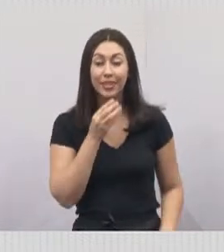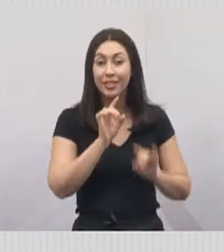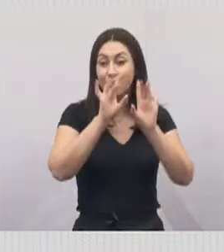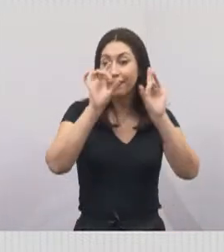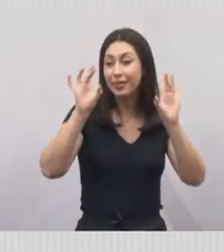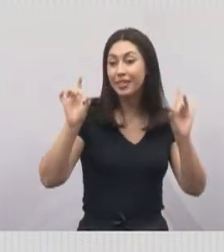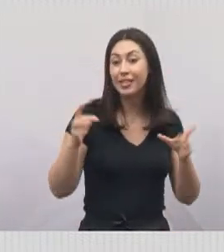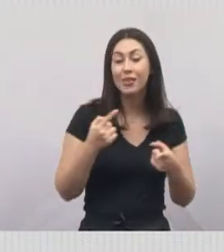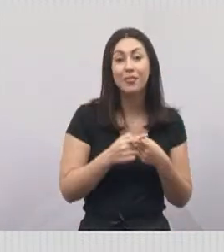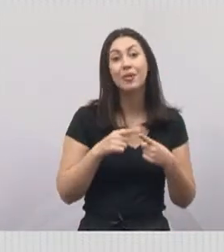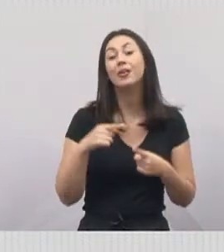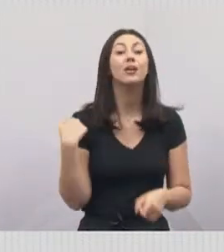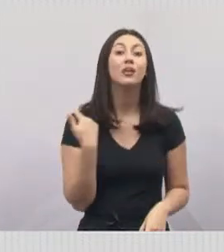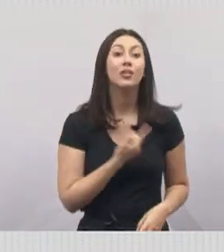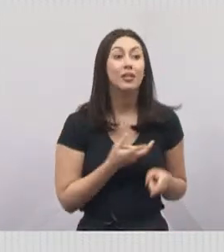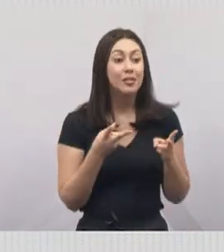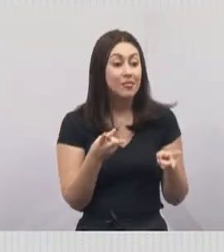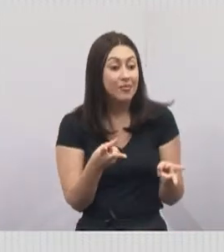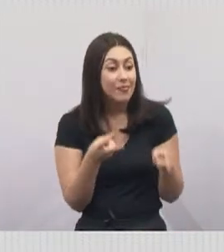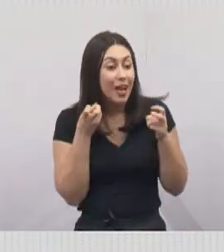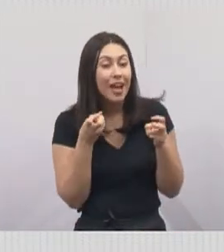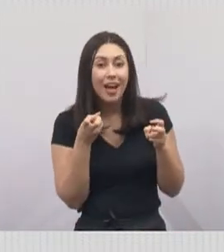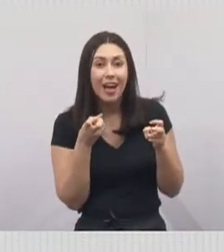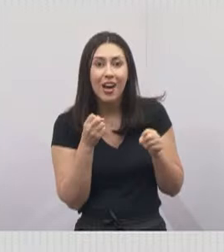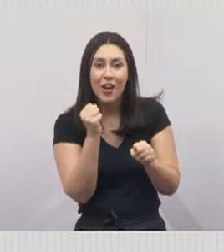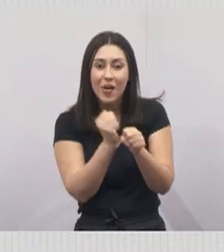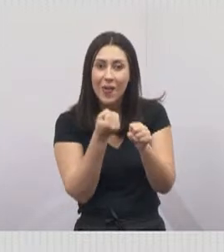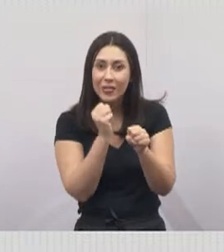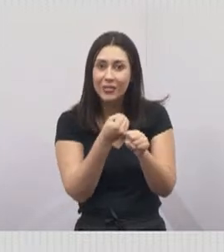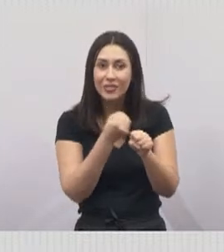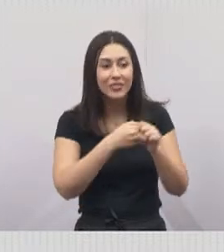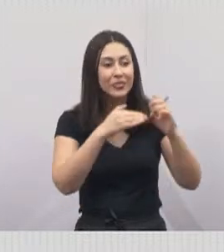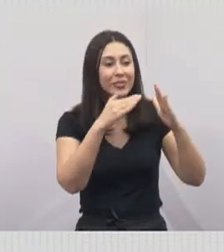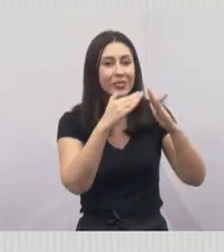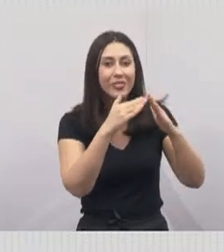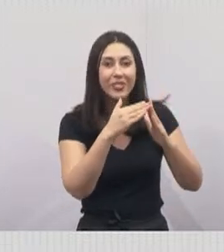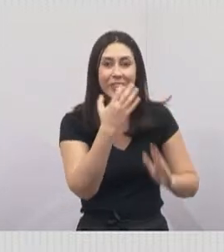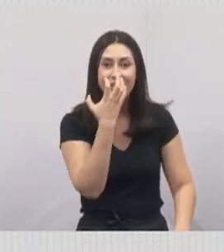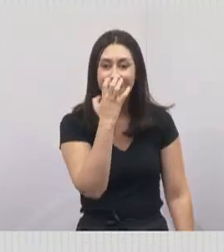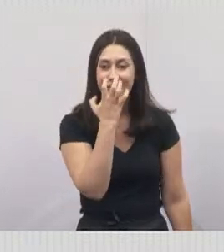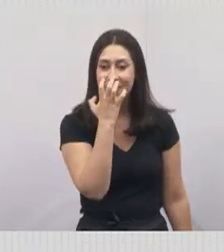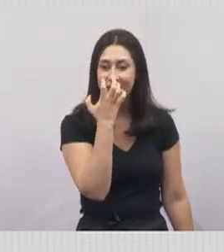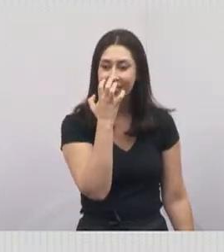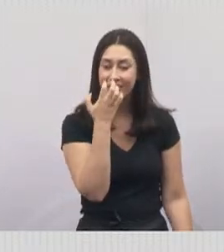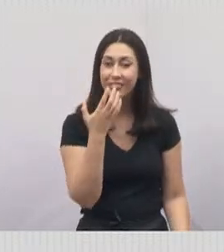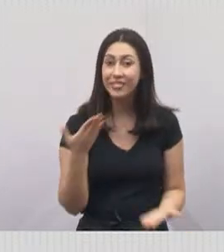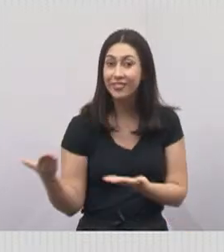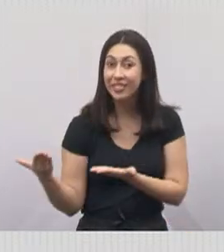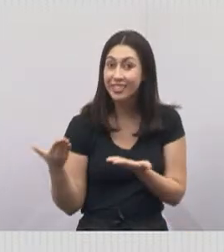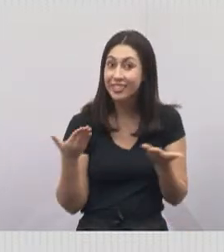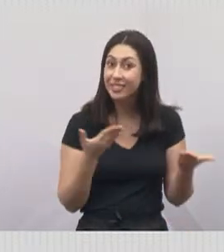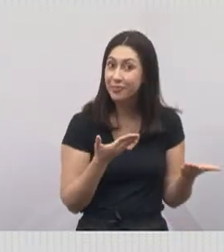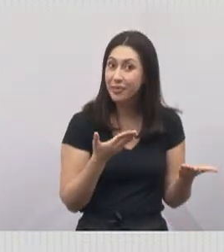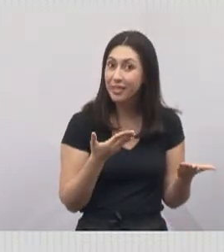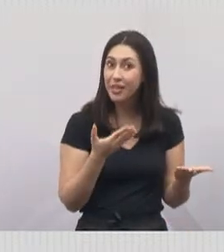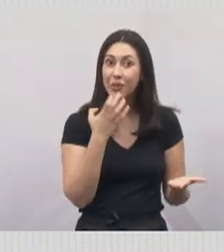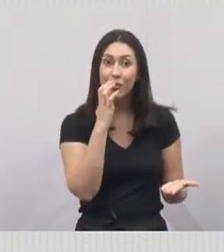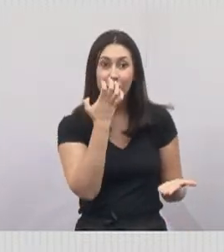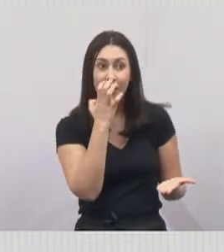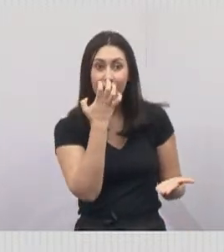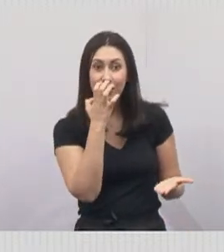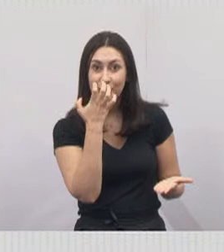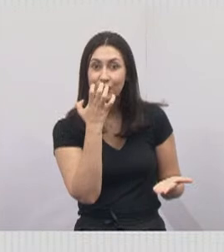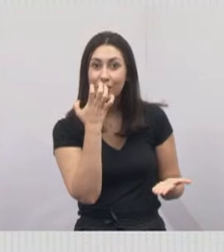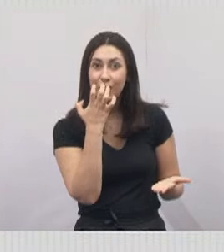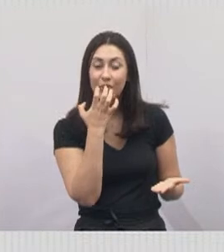que nós vimos a construção do canil. O canil que vai receber os cães adestrados, que vai